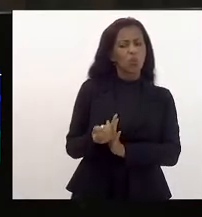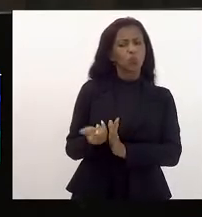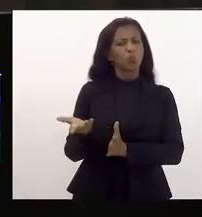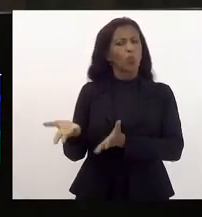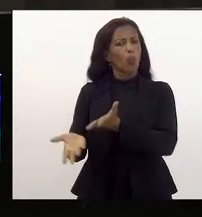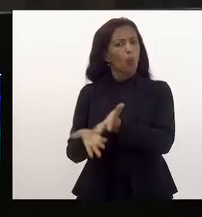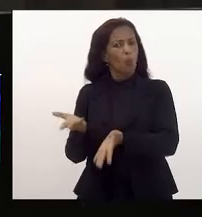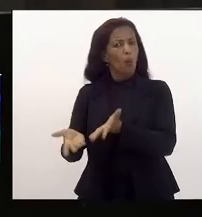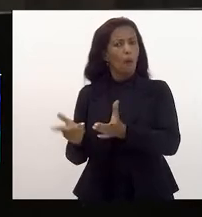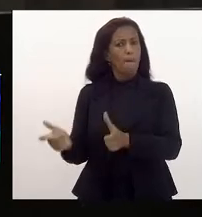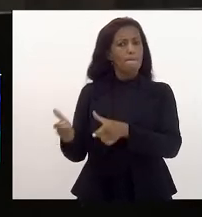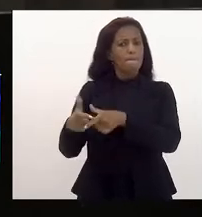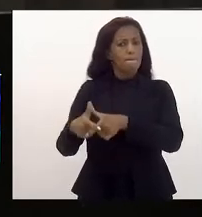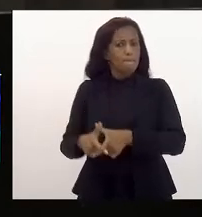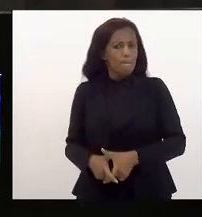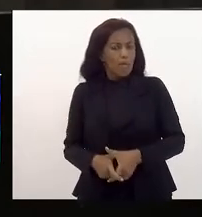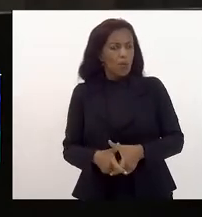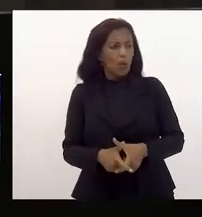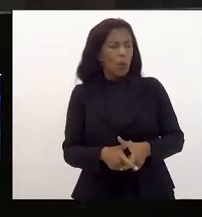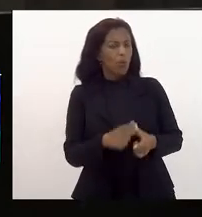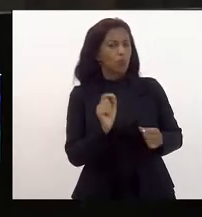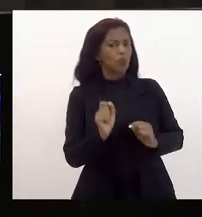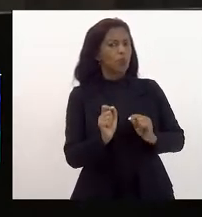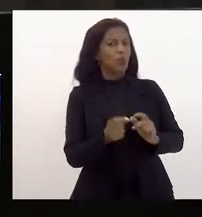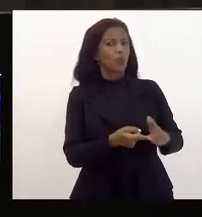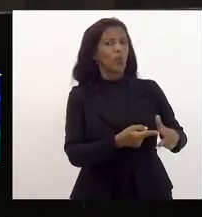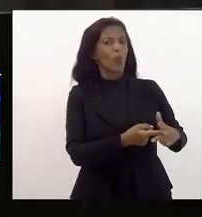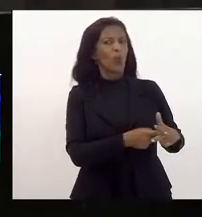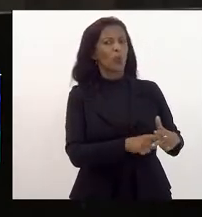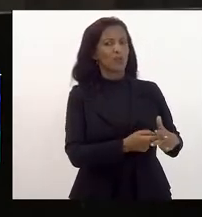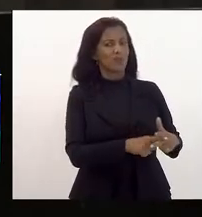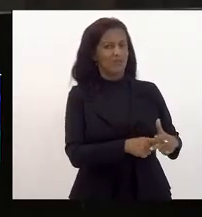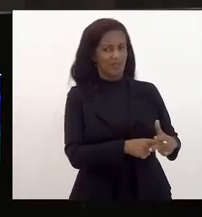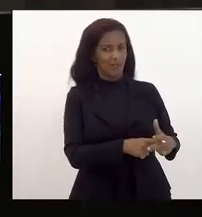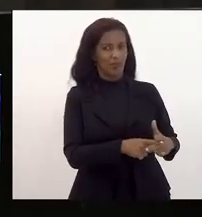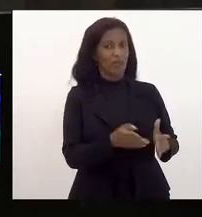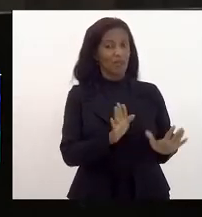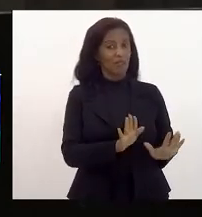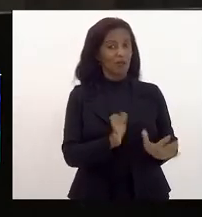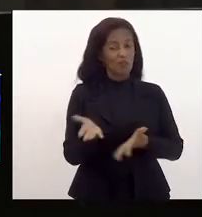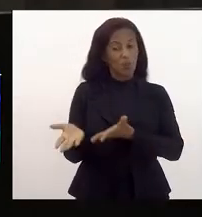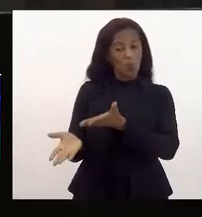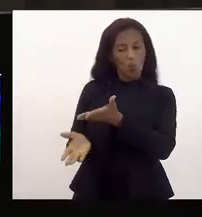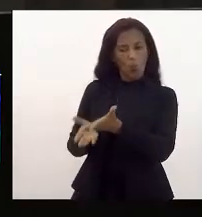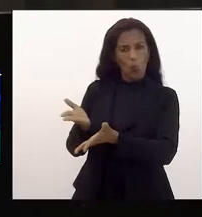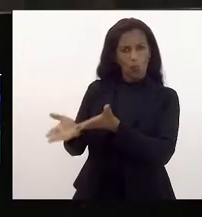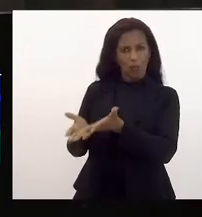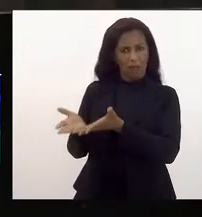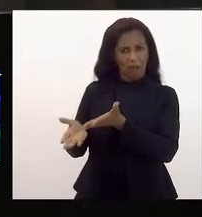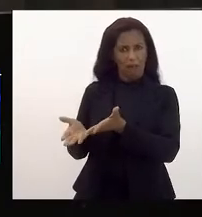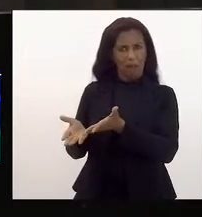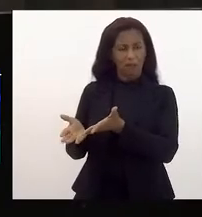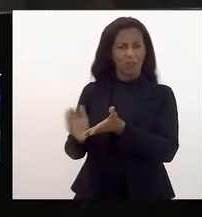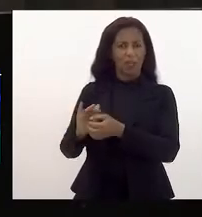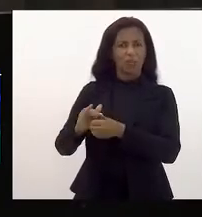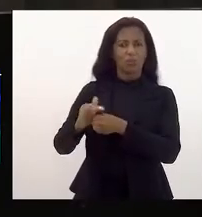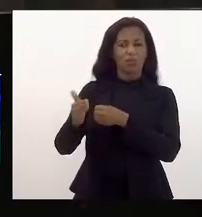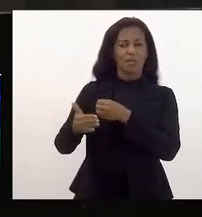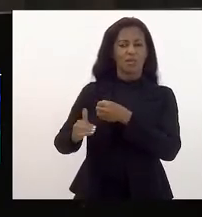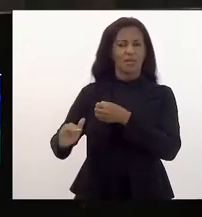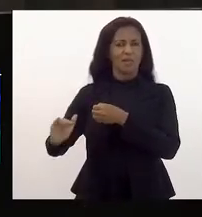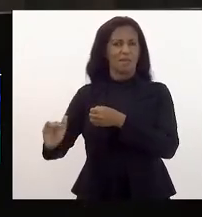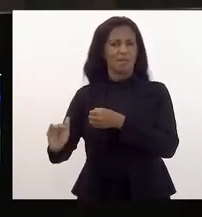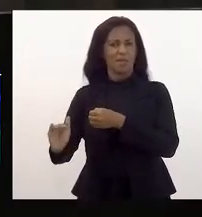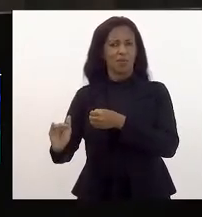é menor que o custo do conserto. Então, investir no cuidado do saneamento básico faz com que você